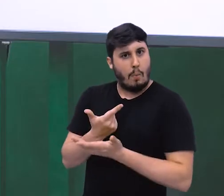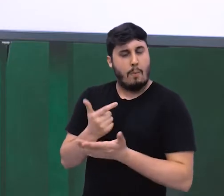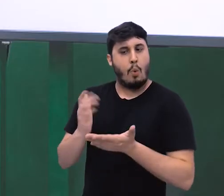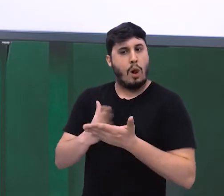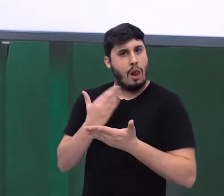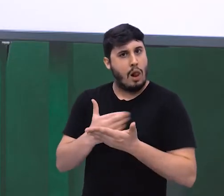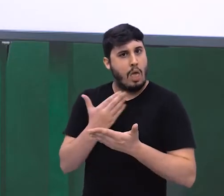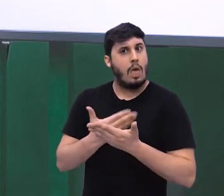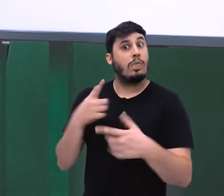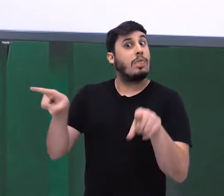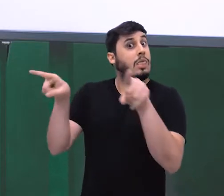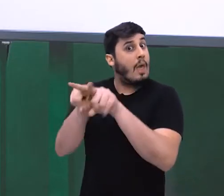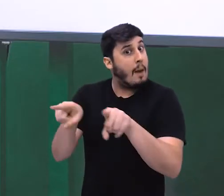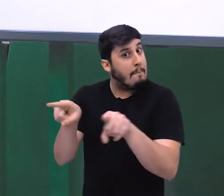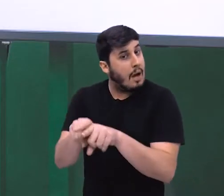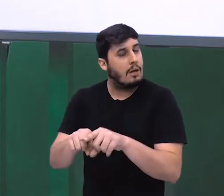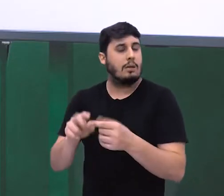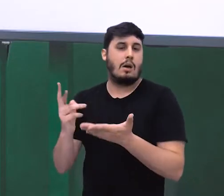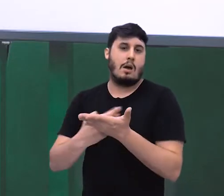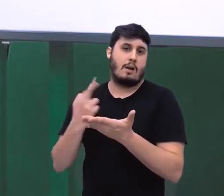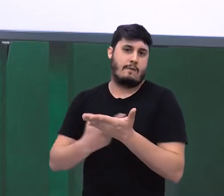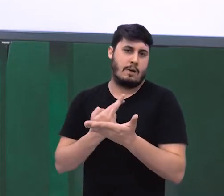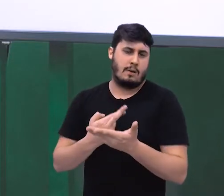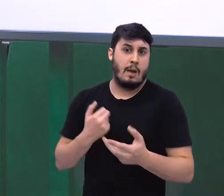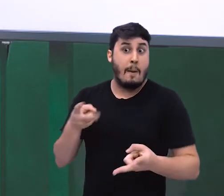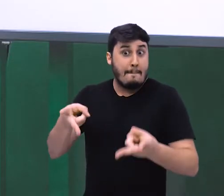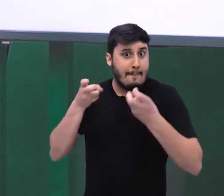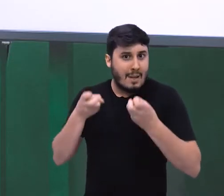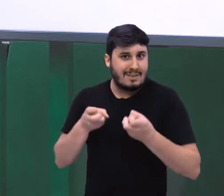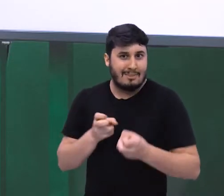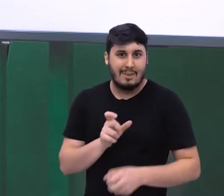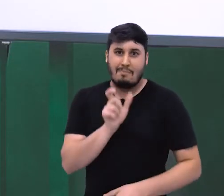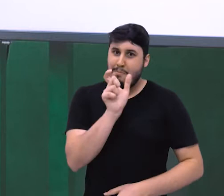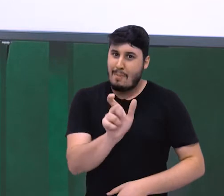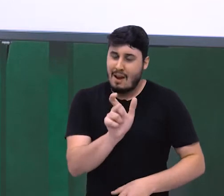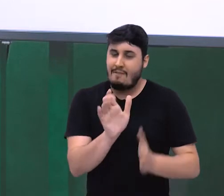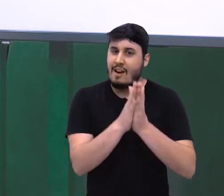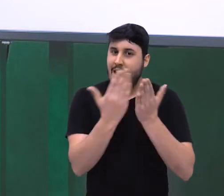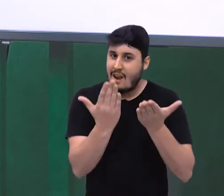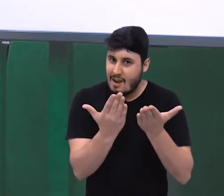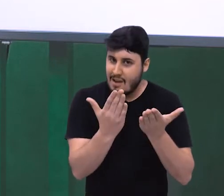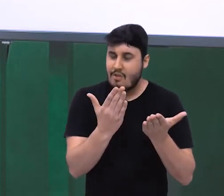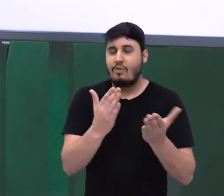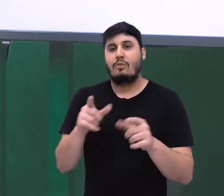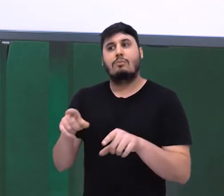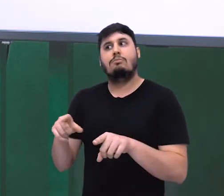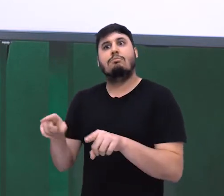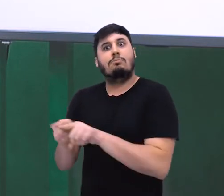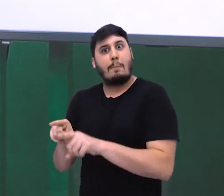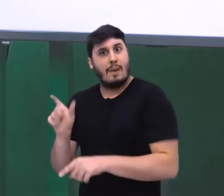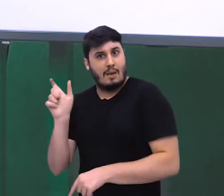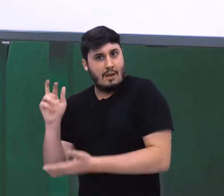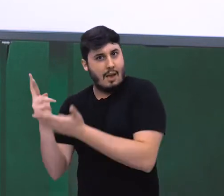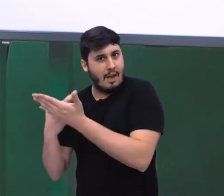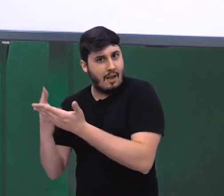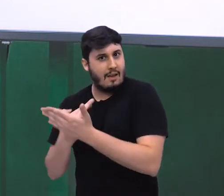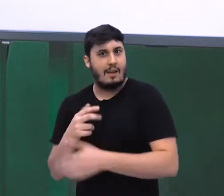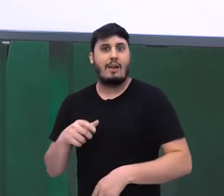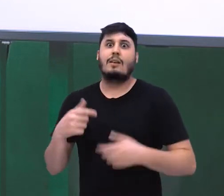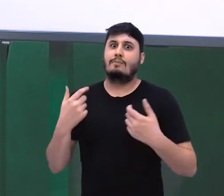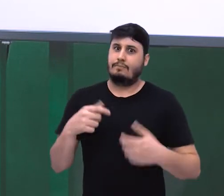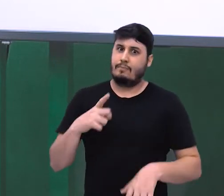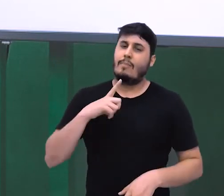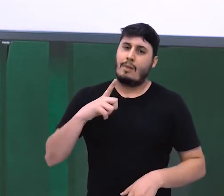Vejam que o termo livros e revistas funciona como objeto direto do verbo comprar.